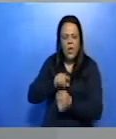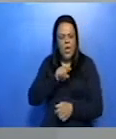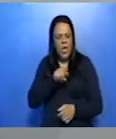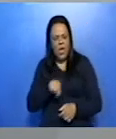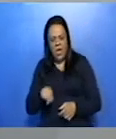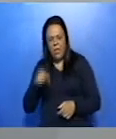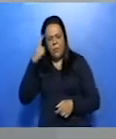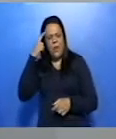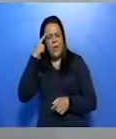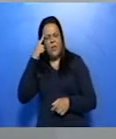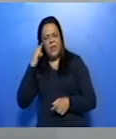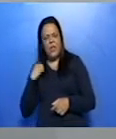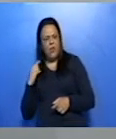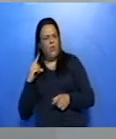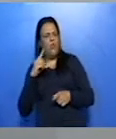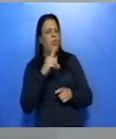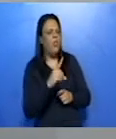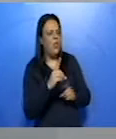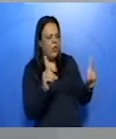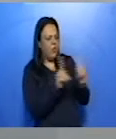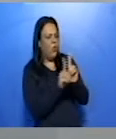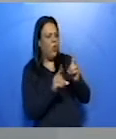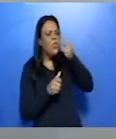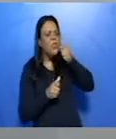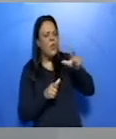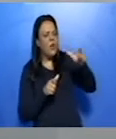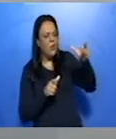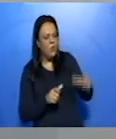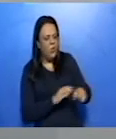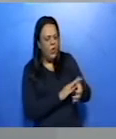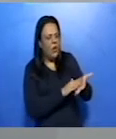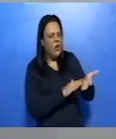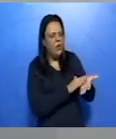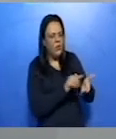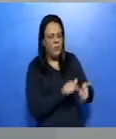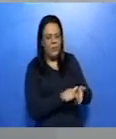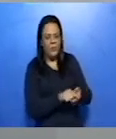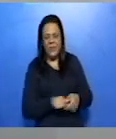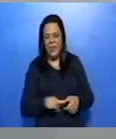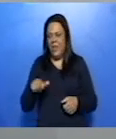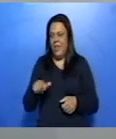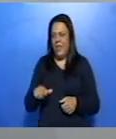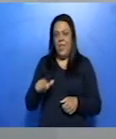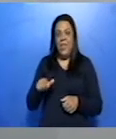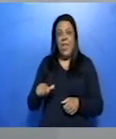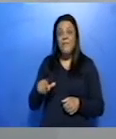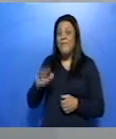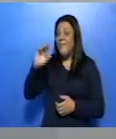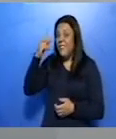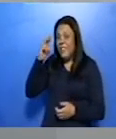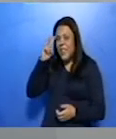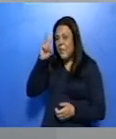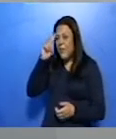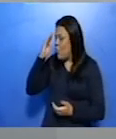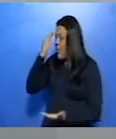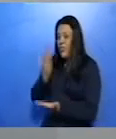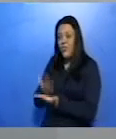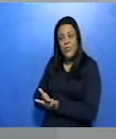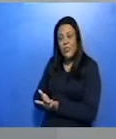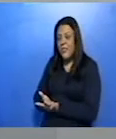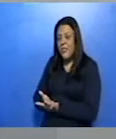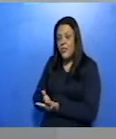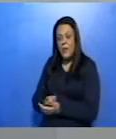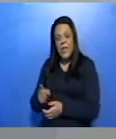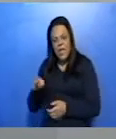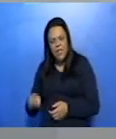Cartomante. Olha que ironia do destino. Justo vilela, que era cético e não acreditava nessas coisas. Ele